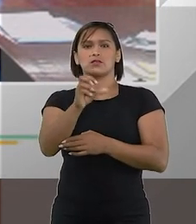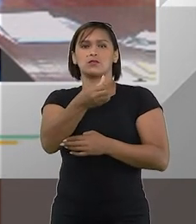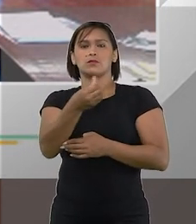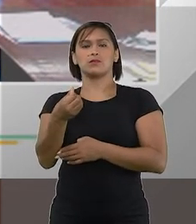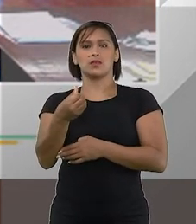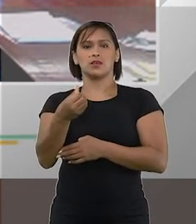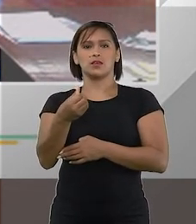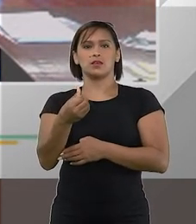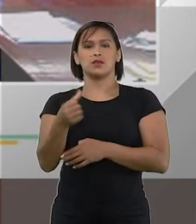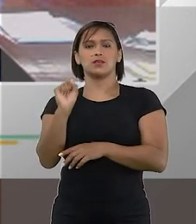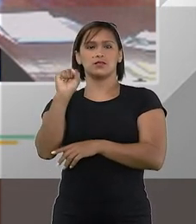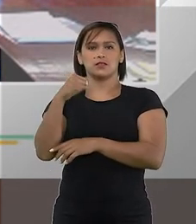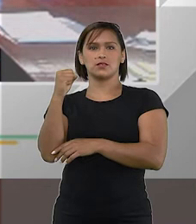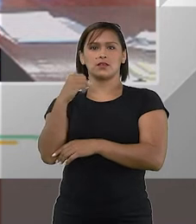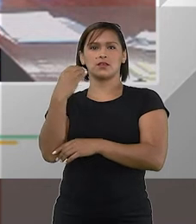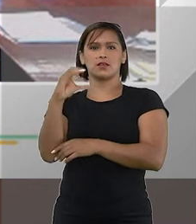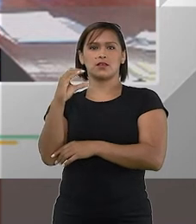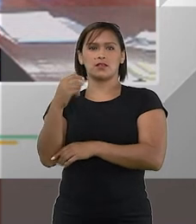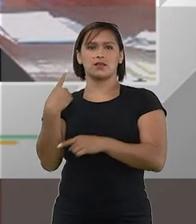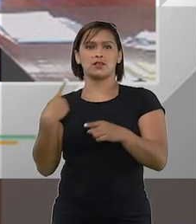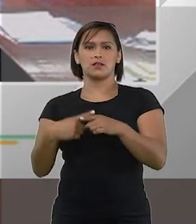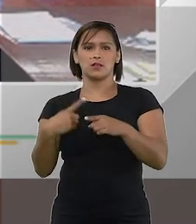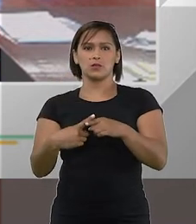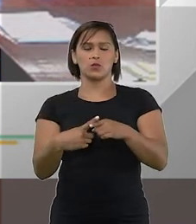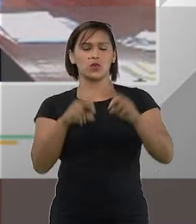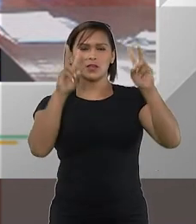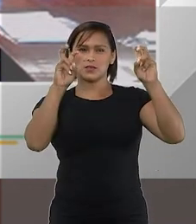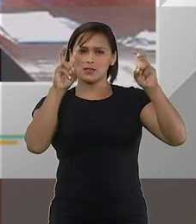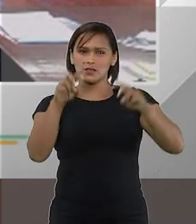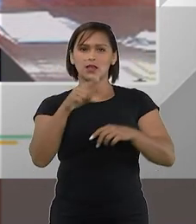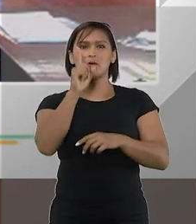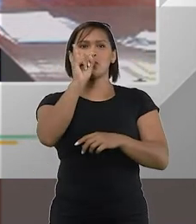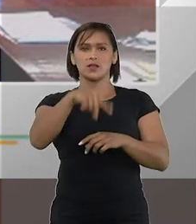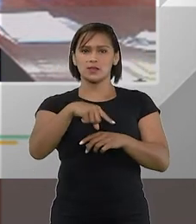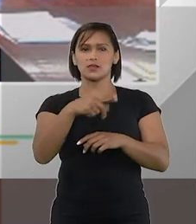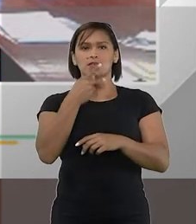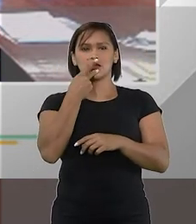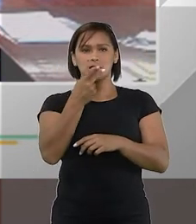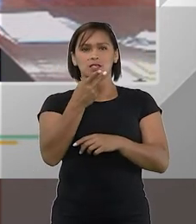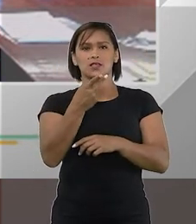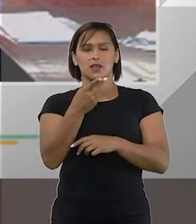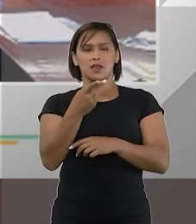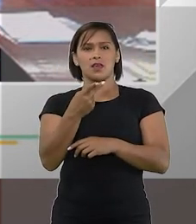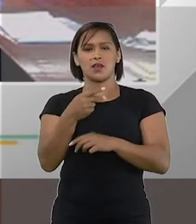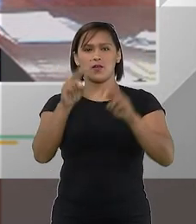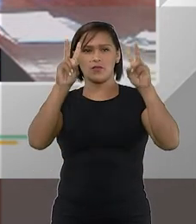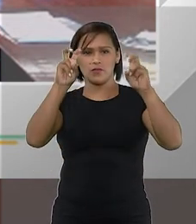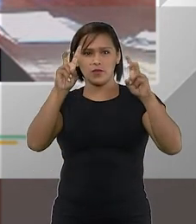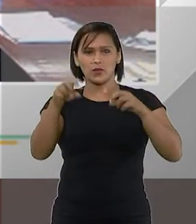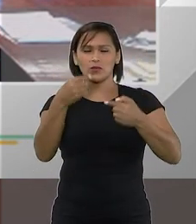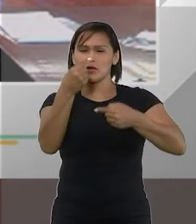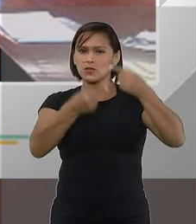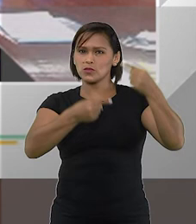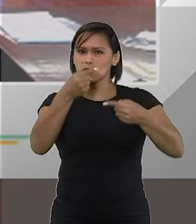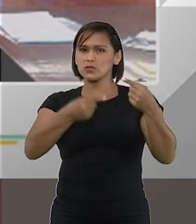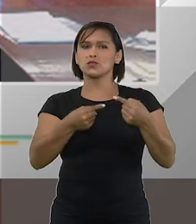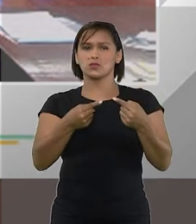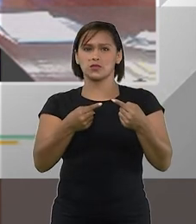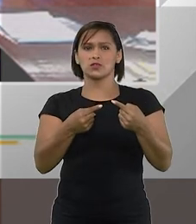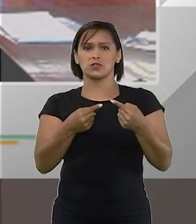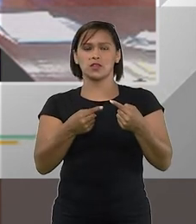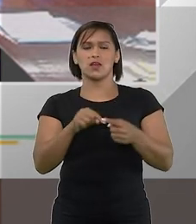756 de Santa Catarina em que esse assunto foi exatamente esse assunto que foi discutido